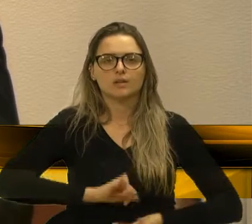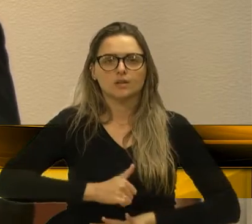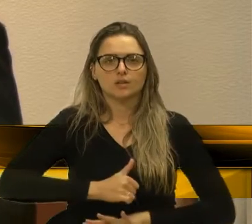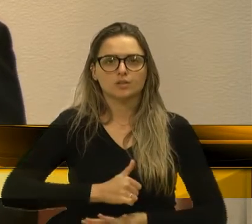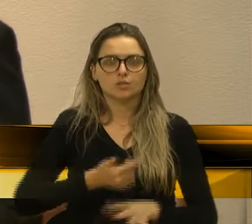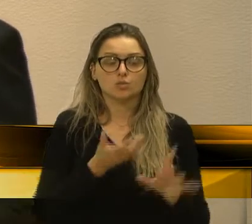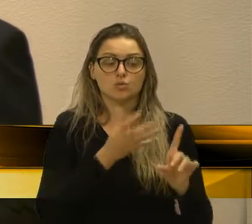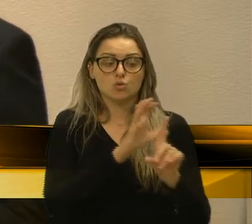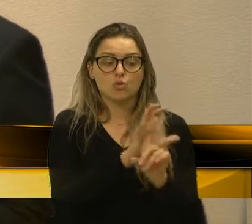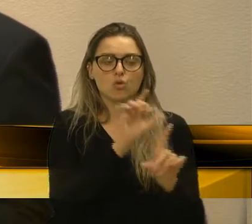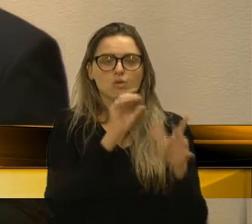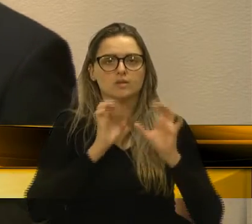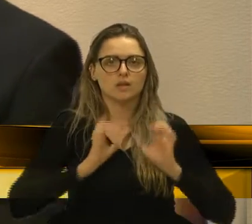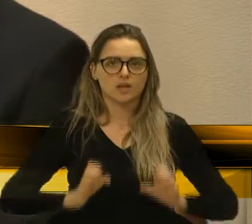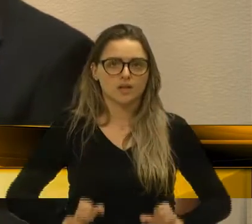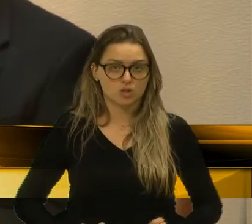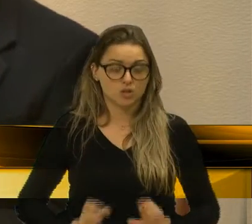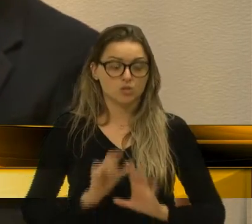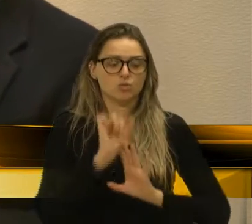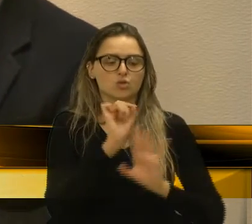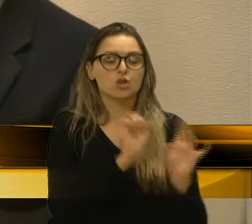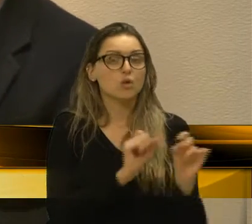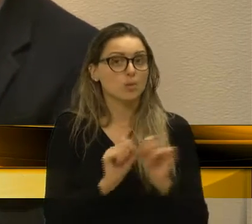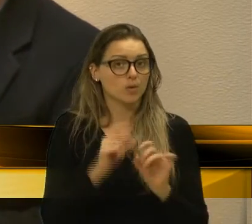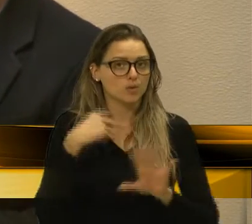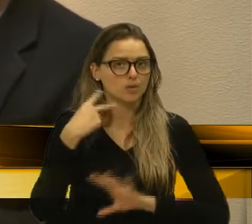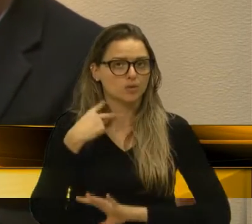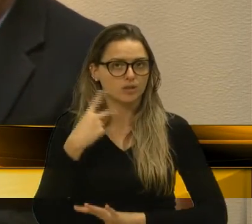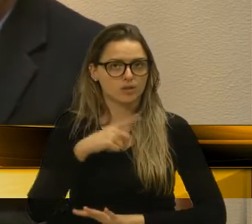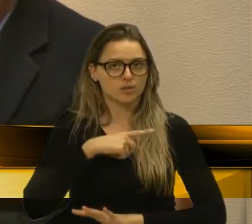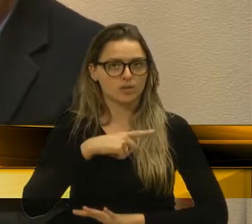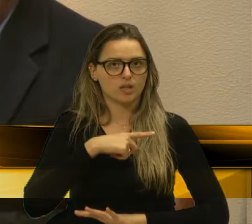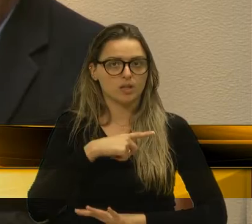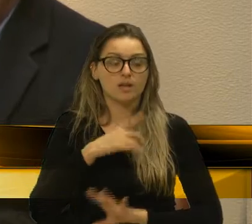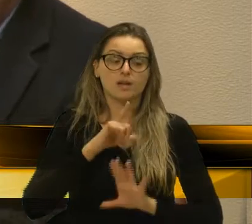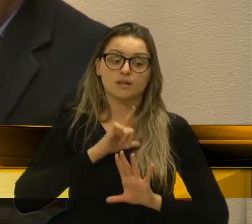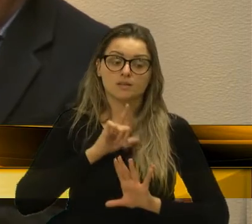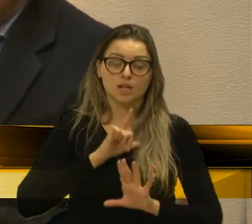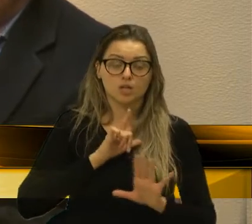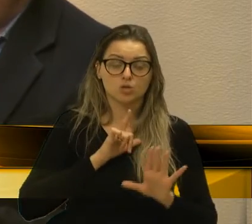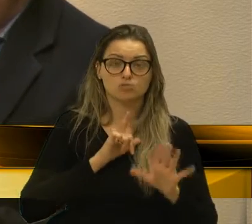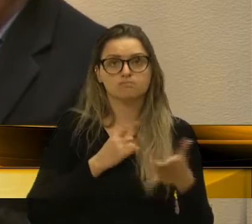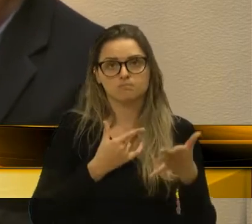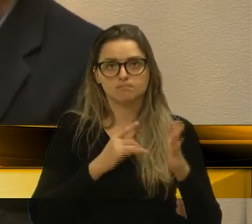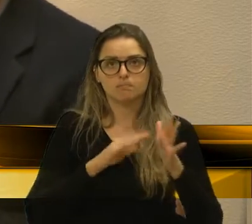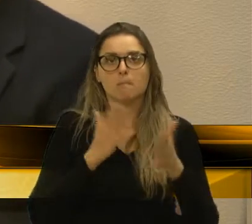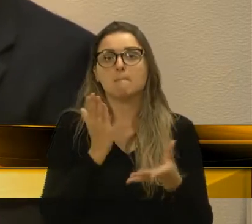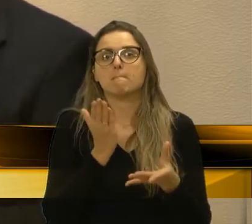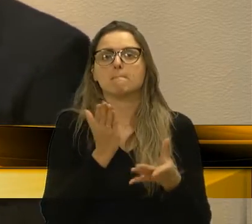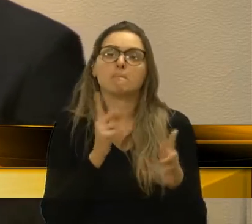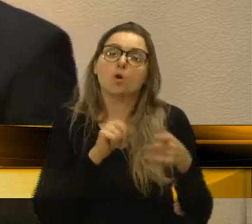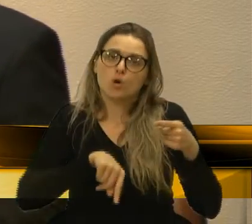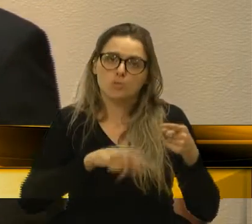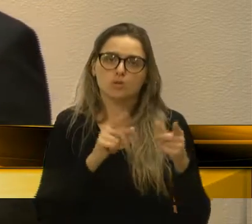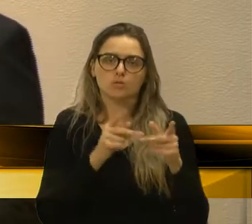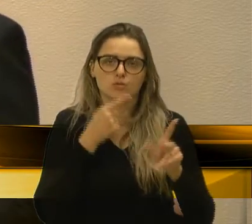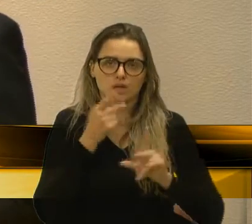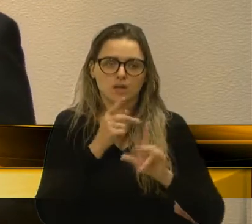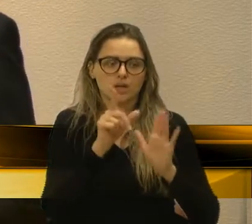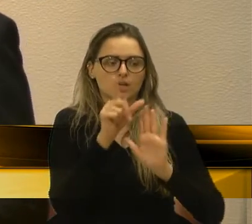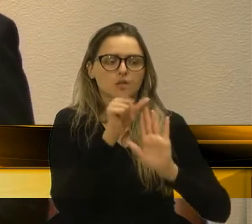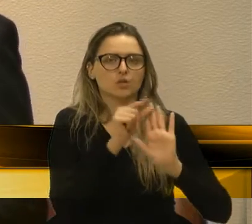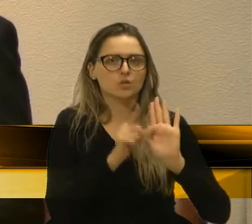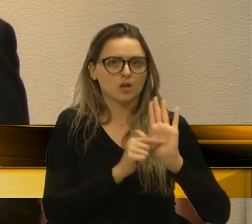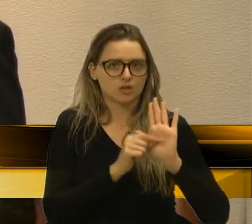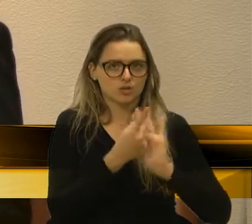contrários à ética e ao decoro parlamentar que tornam o vereador sujeito à censura, esta por escrito, nos termos do